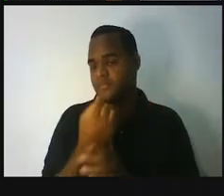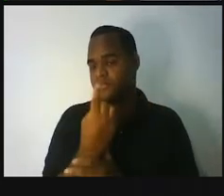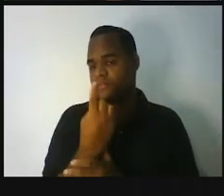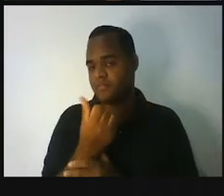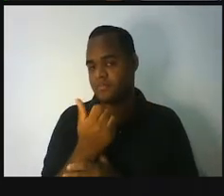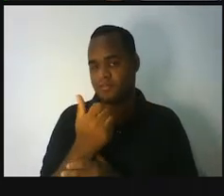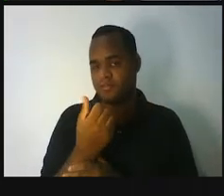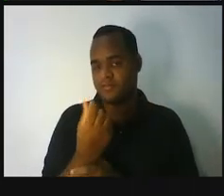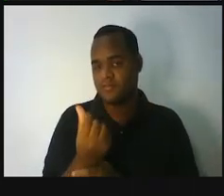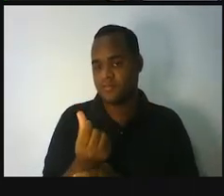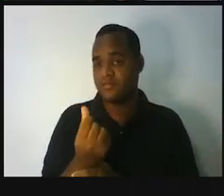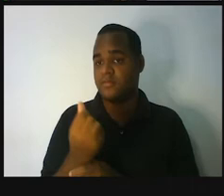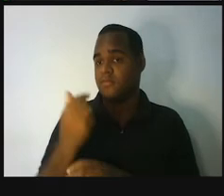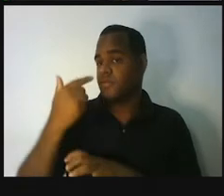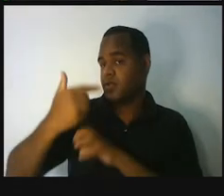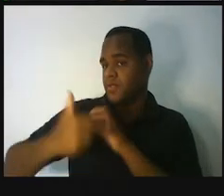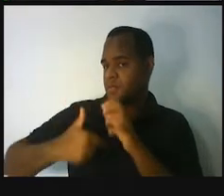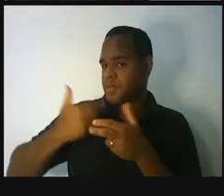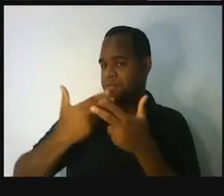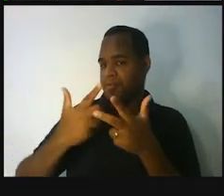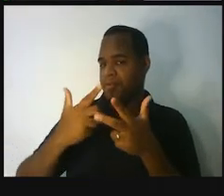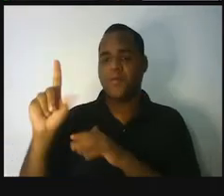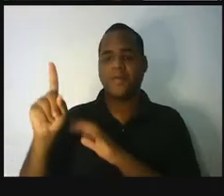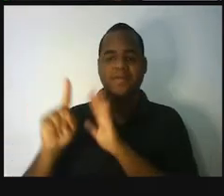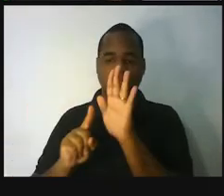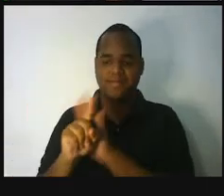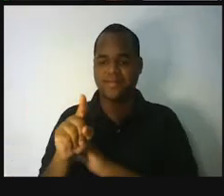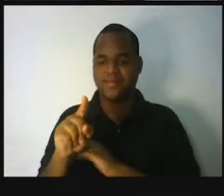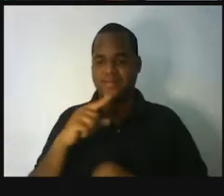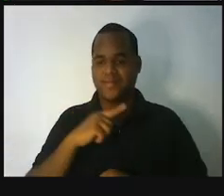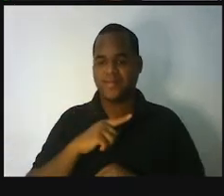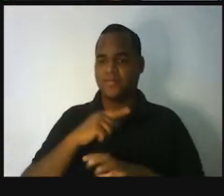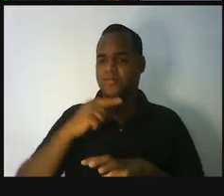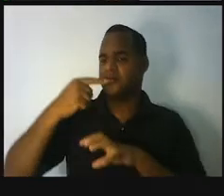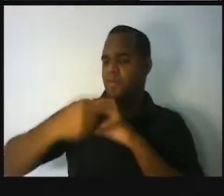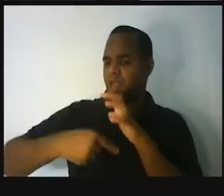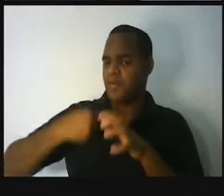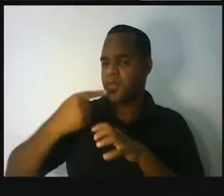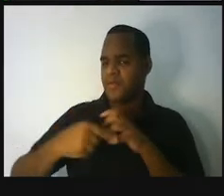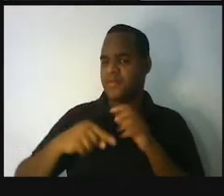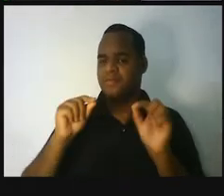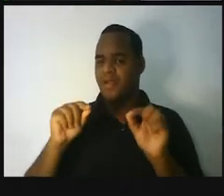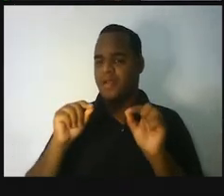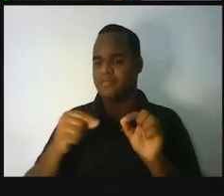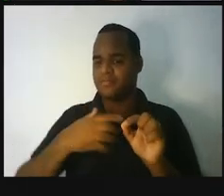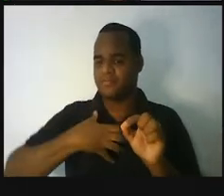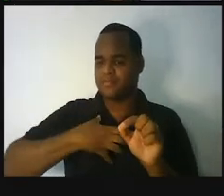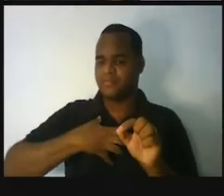fluxo global, mais uma pergunta, global dá sentido do quê?